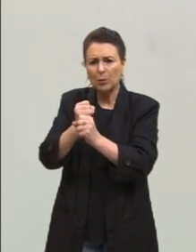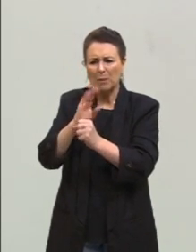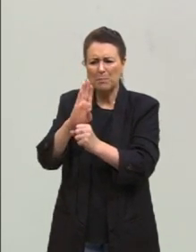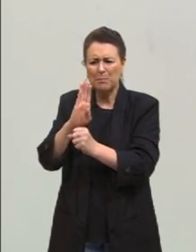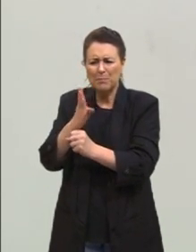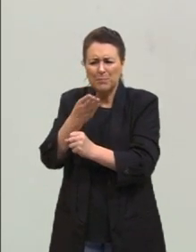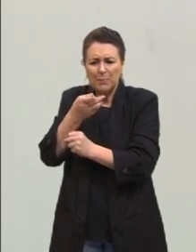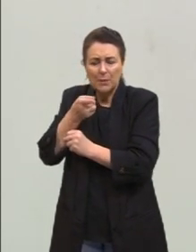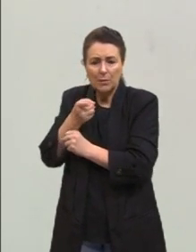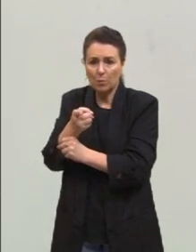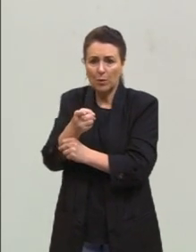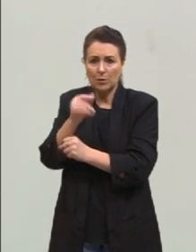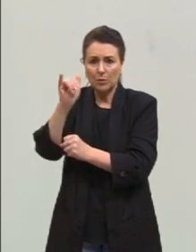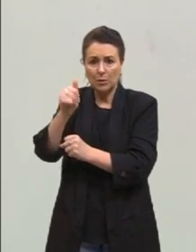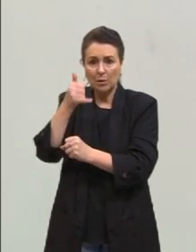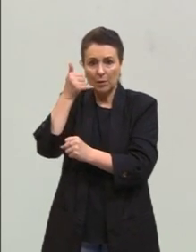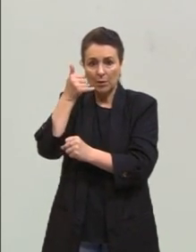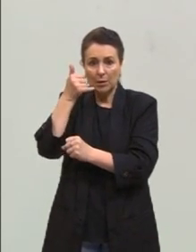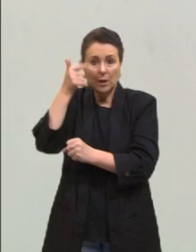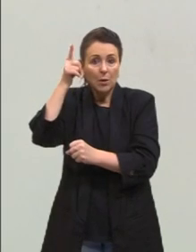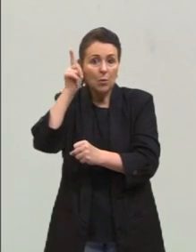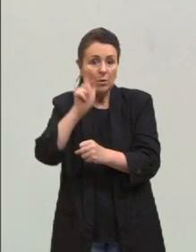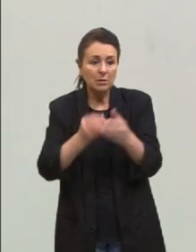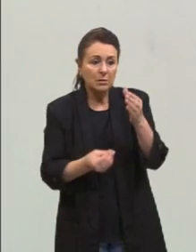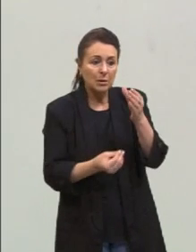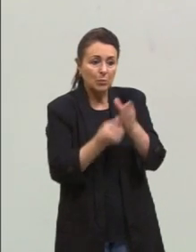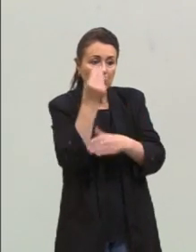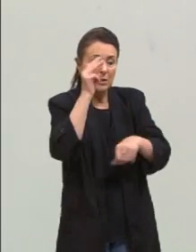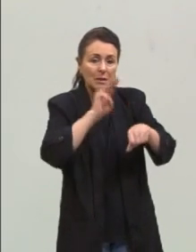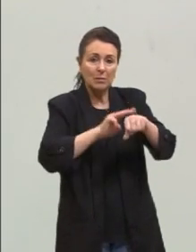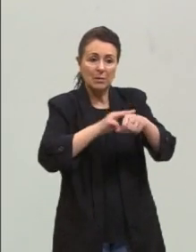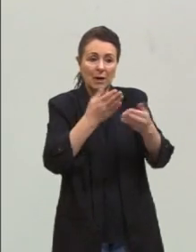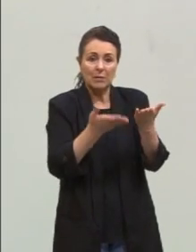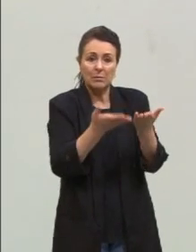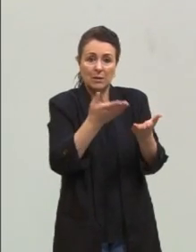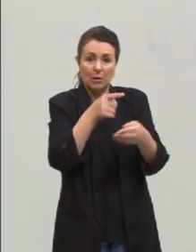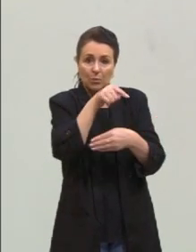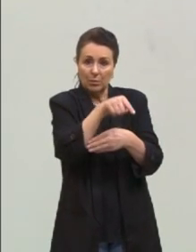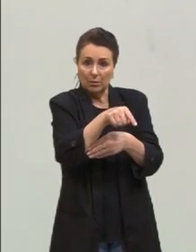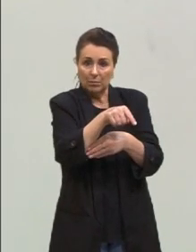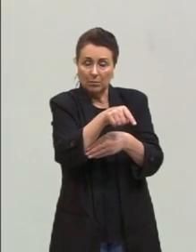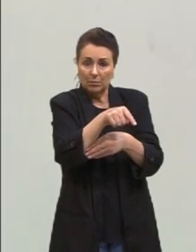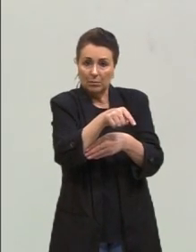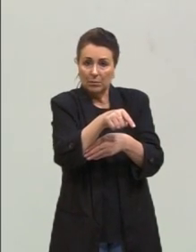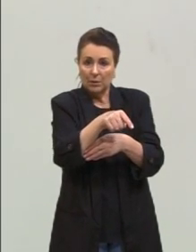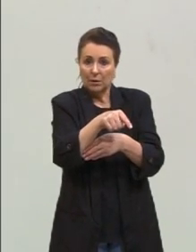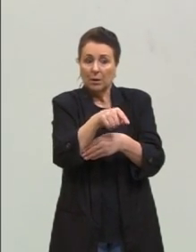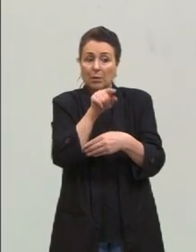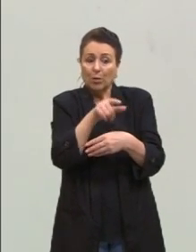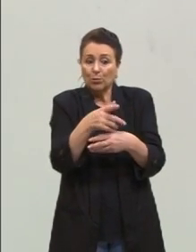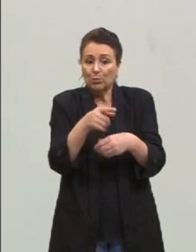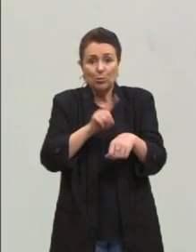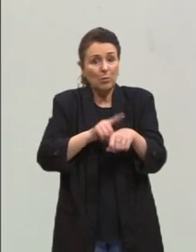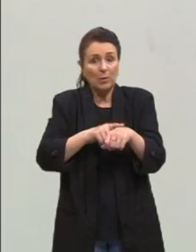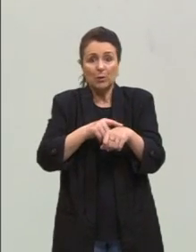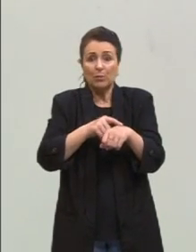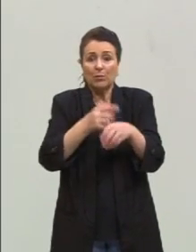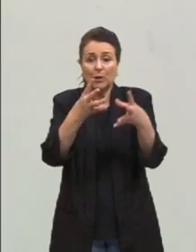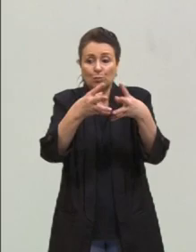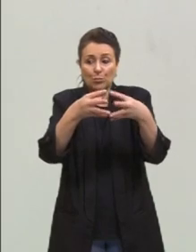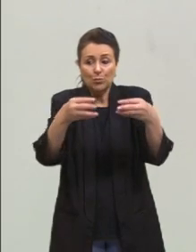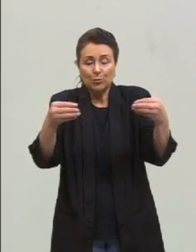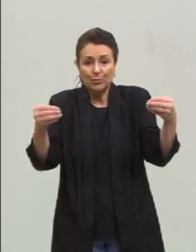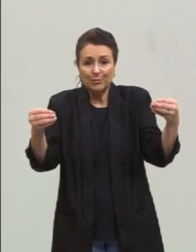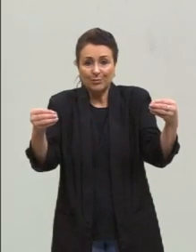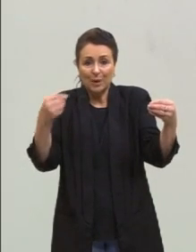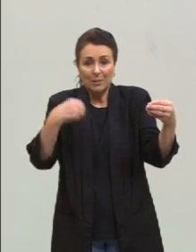conseguir produzir esses metais pesados na mesma escala, né? Então, em algum momento isso vai se esgotar. A gente precisa pensar essas questões